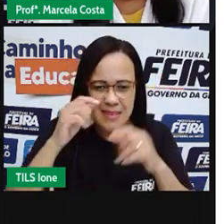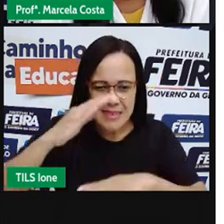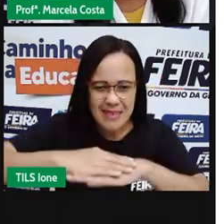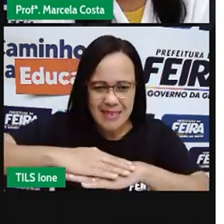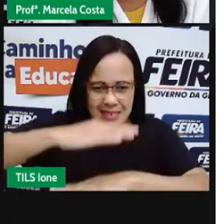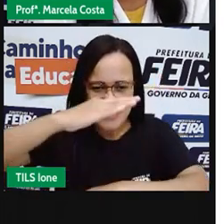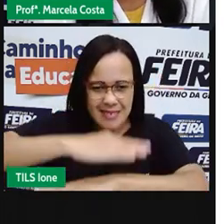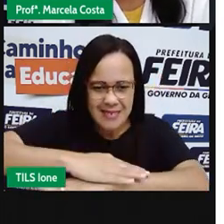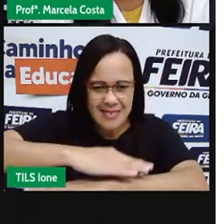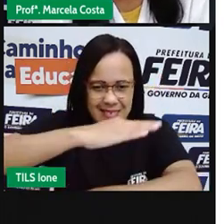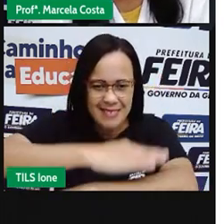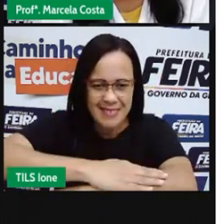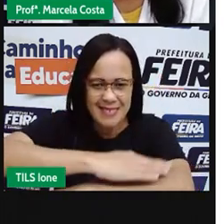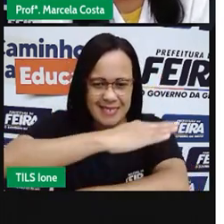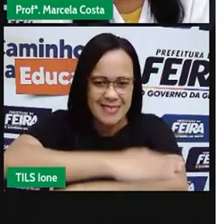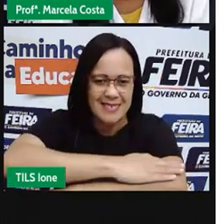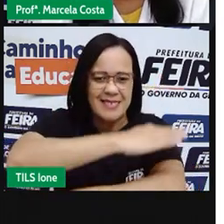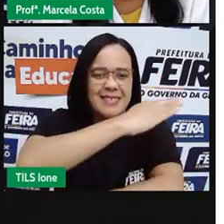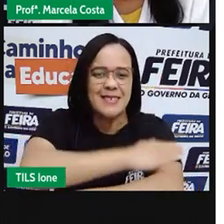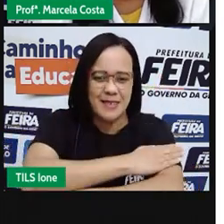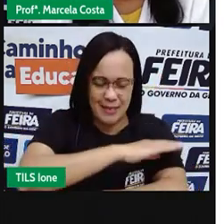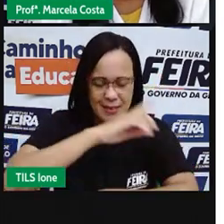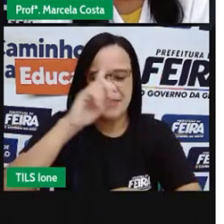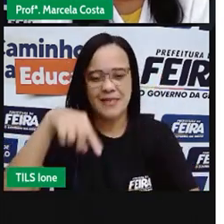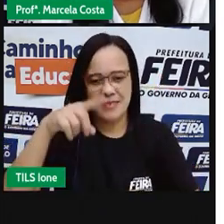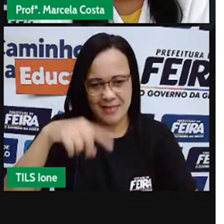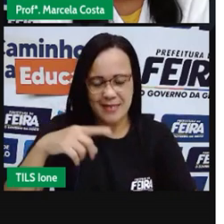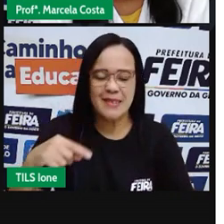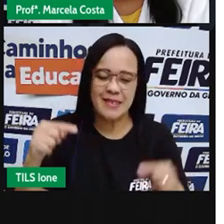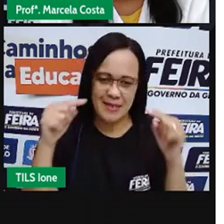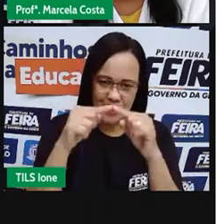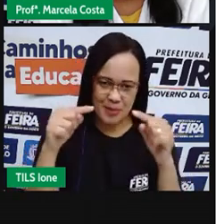sapo.